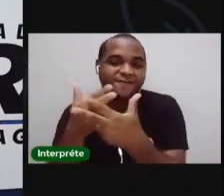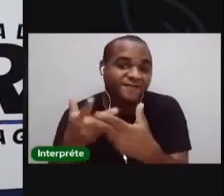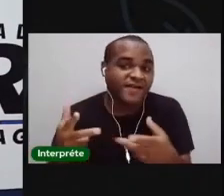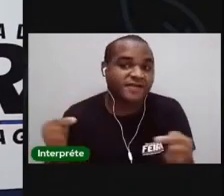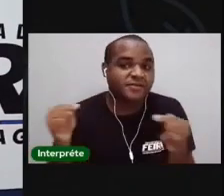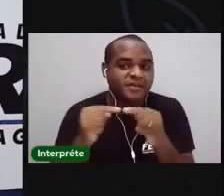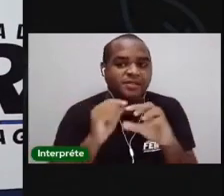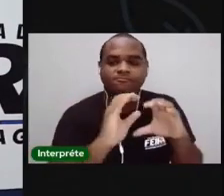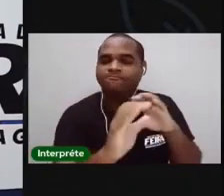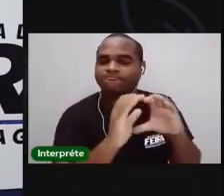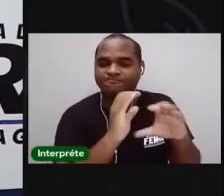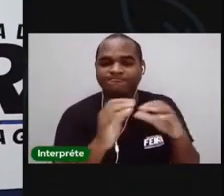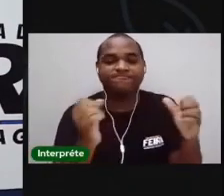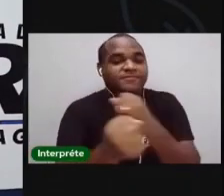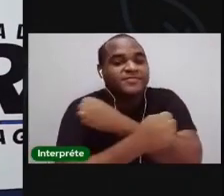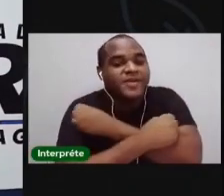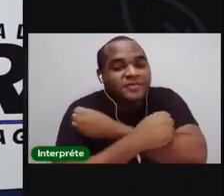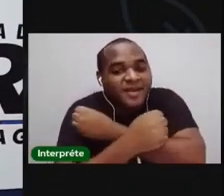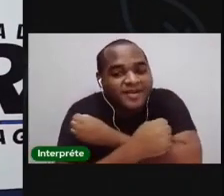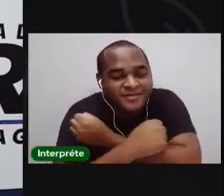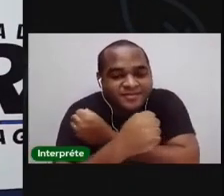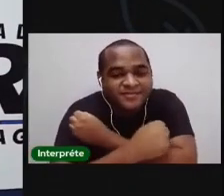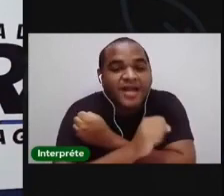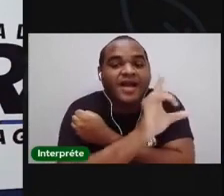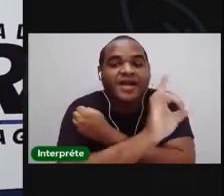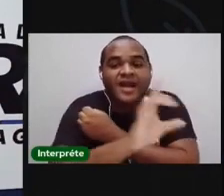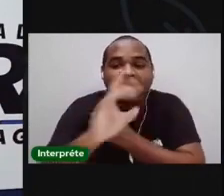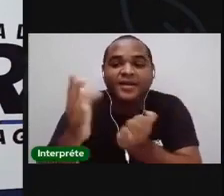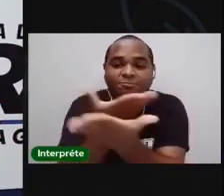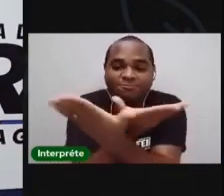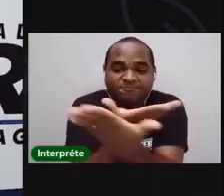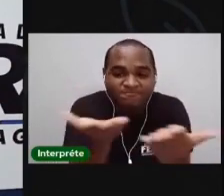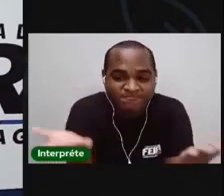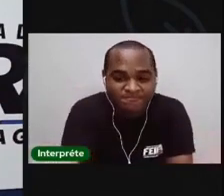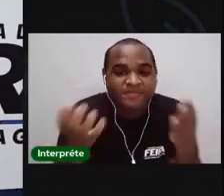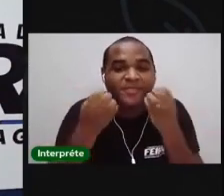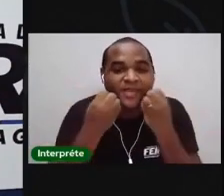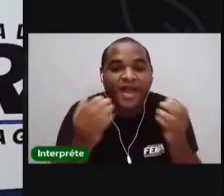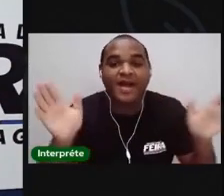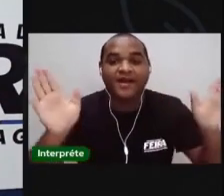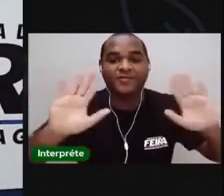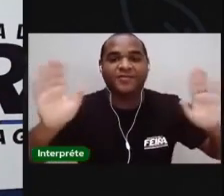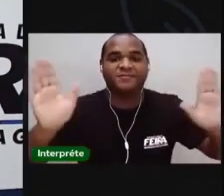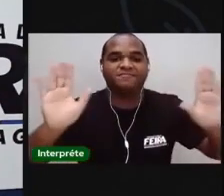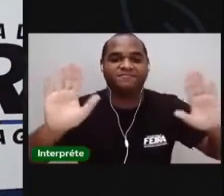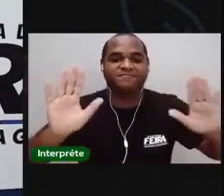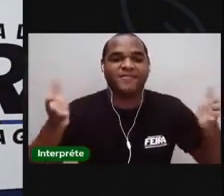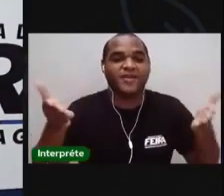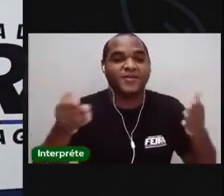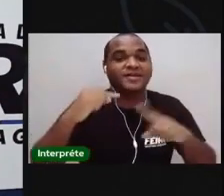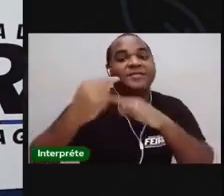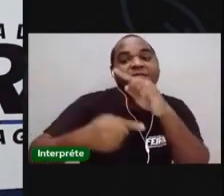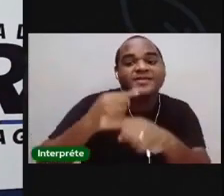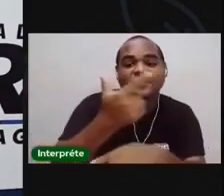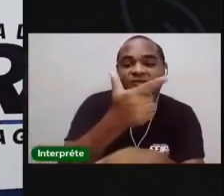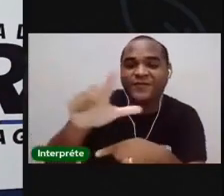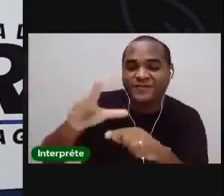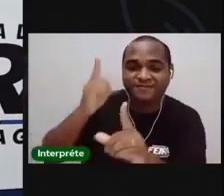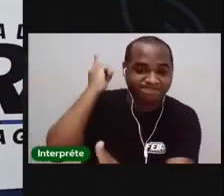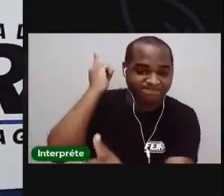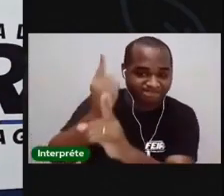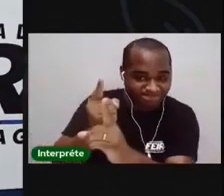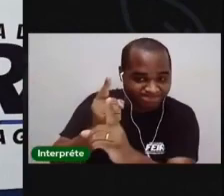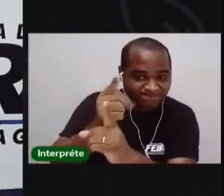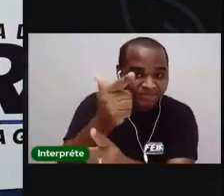tem de se comunicar. Um abraço grande para todos vocês e eu me despeço aqui e na próxima aula a gente se encontra